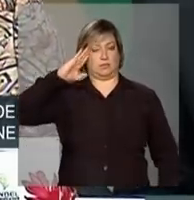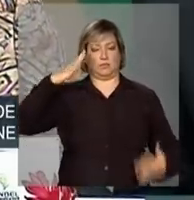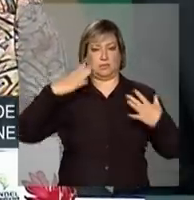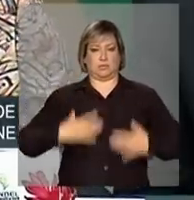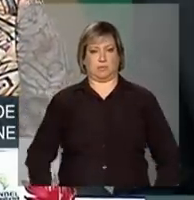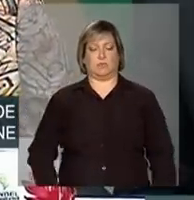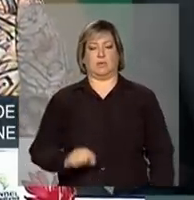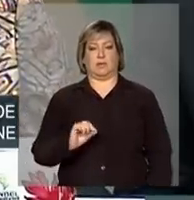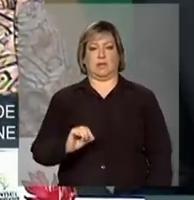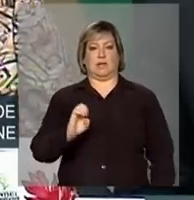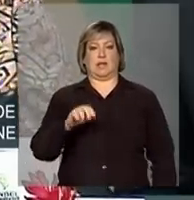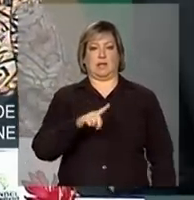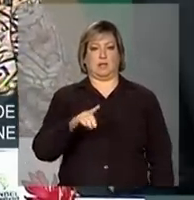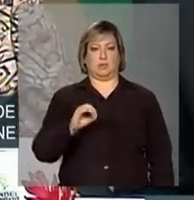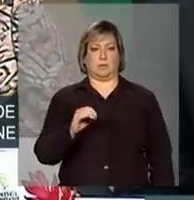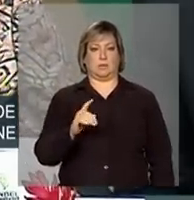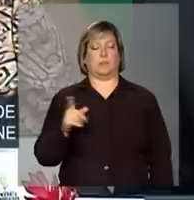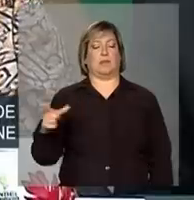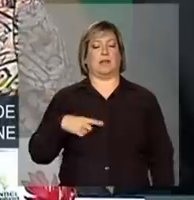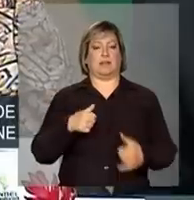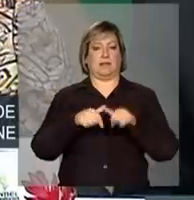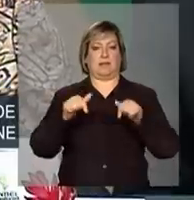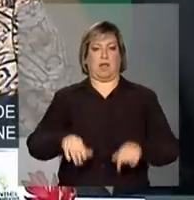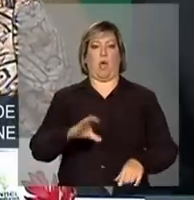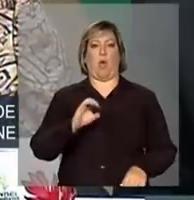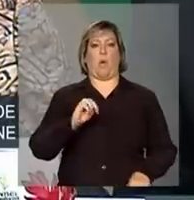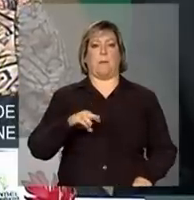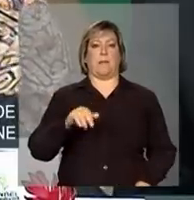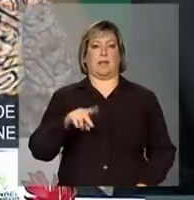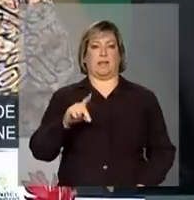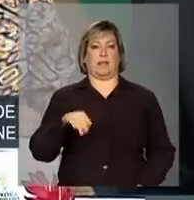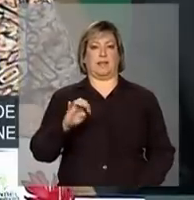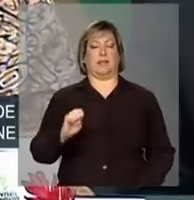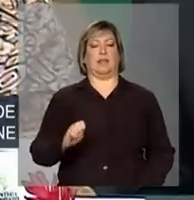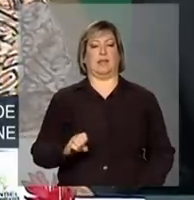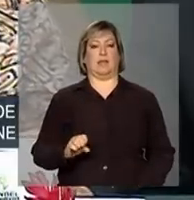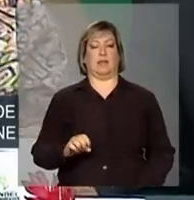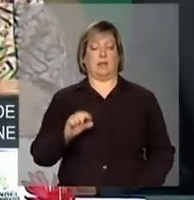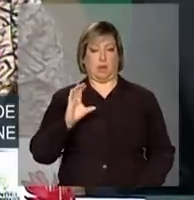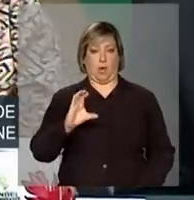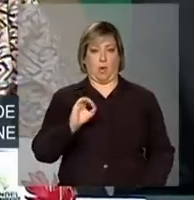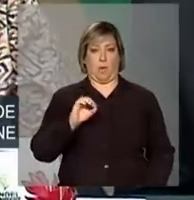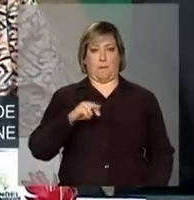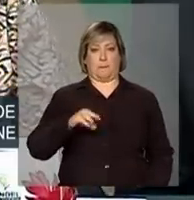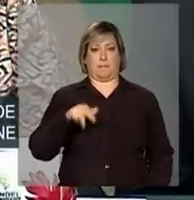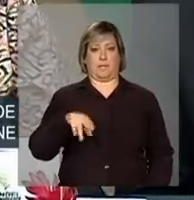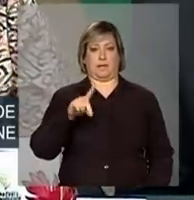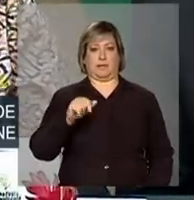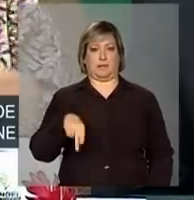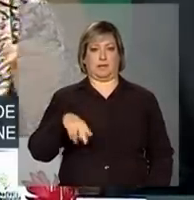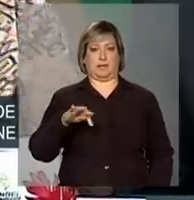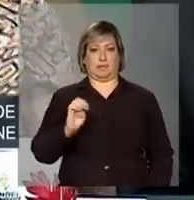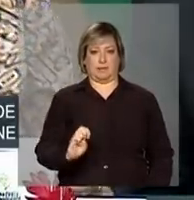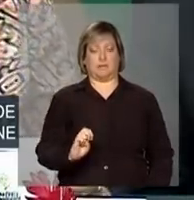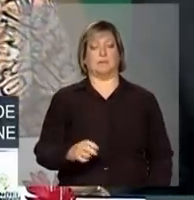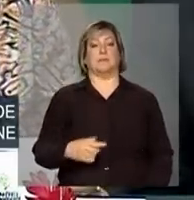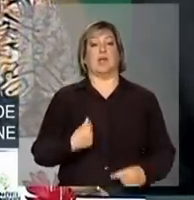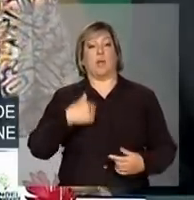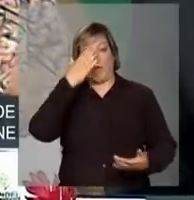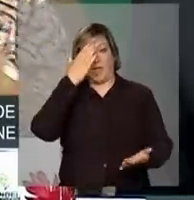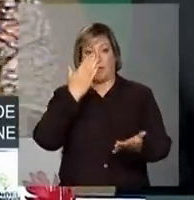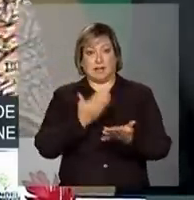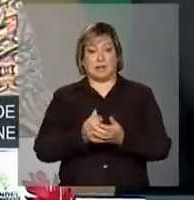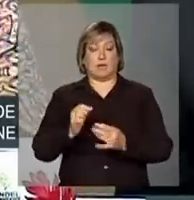Enzo Pé. Eu acredito que a maior operação de carros